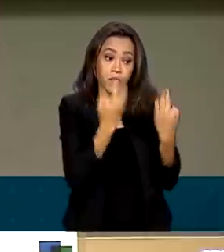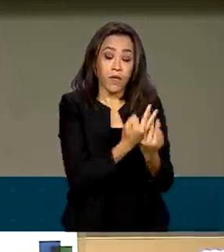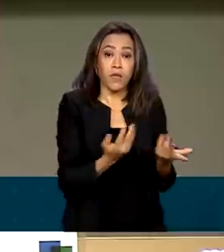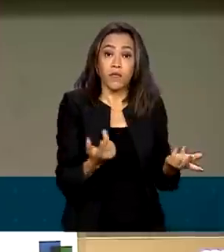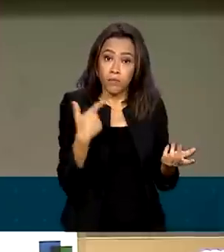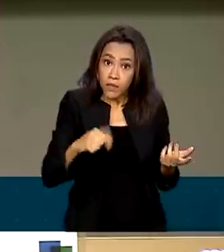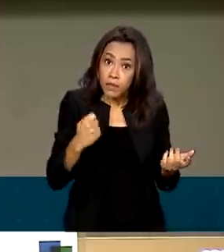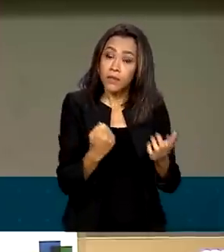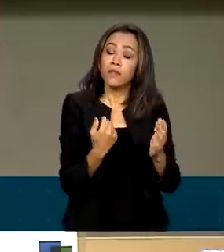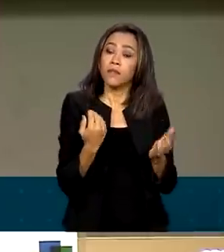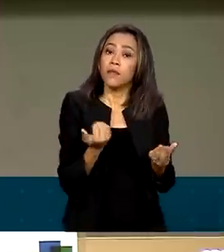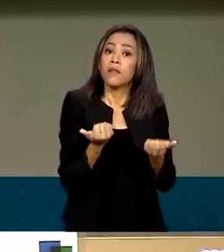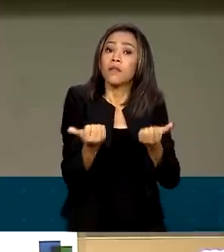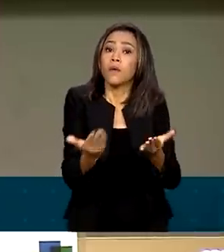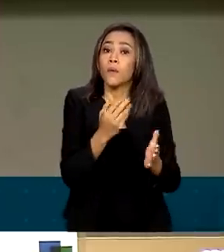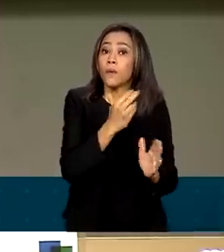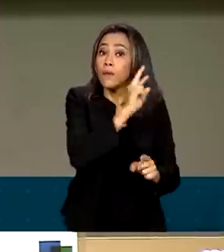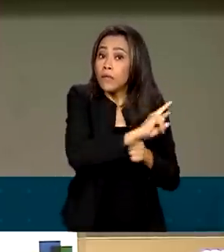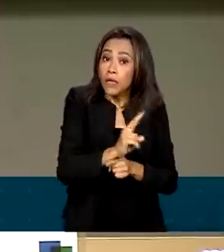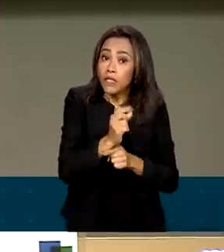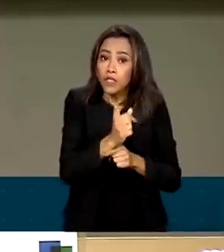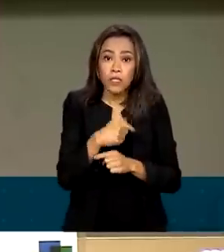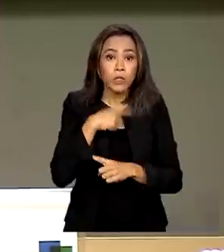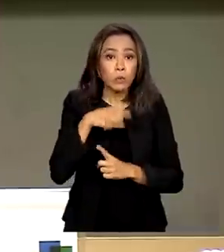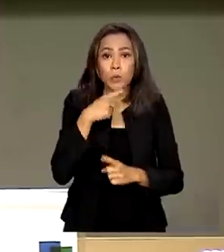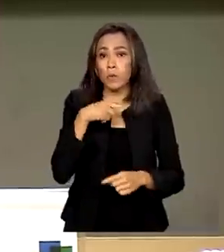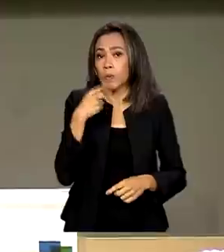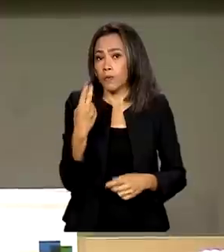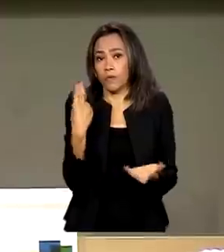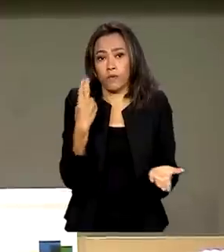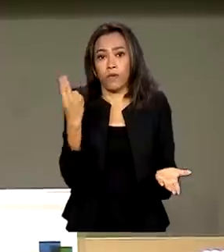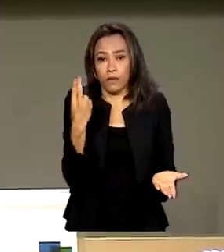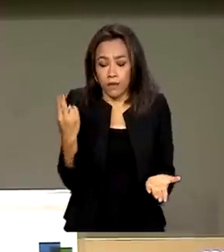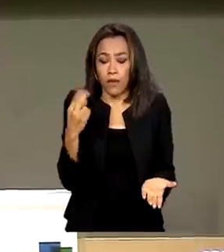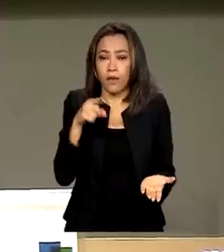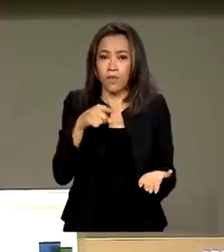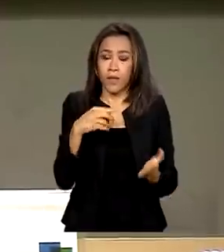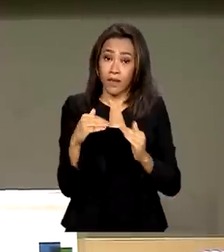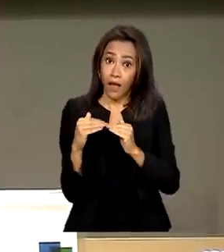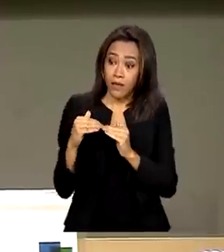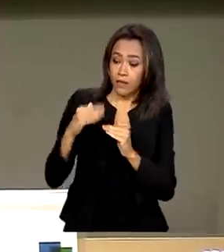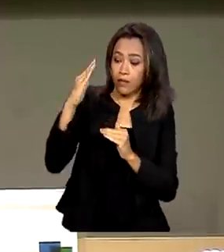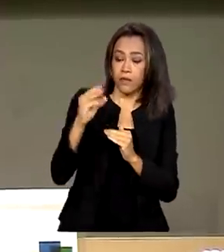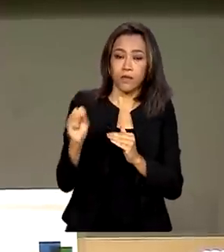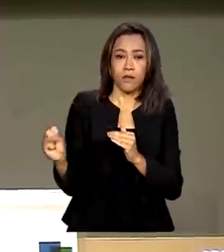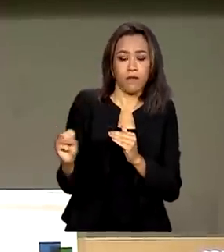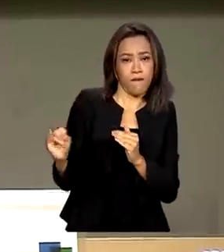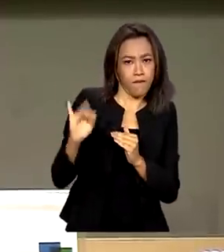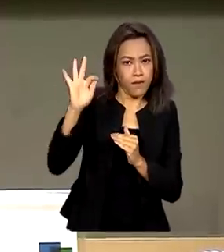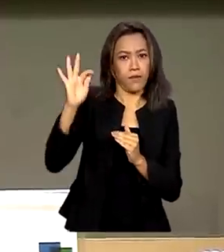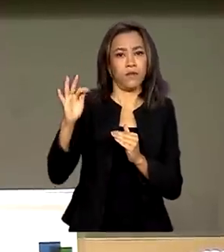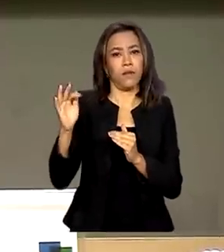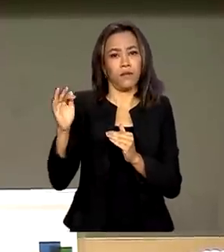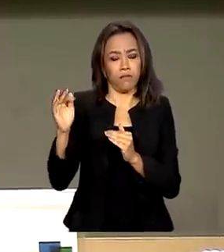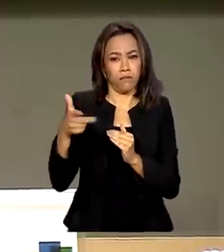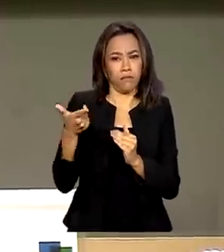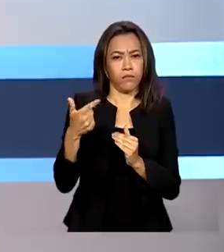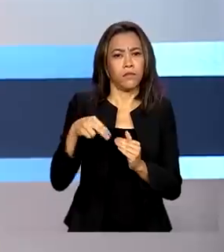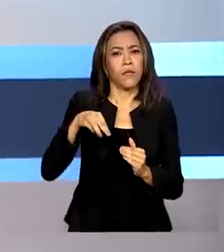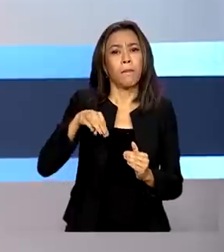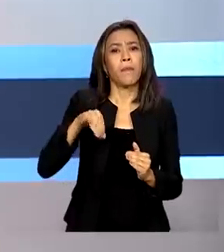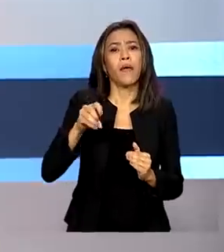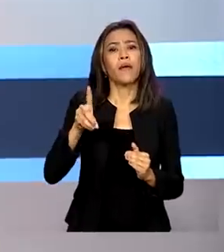uma taxa de juros de 13,75%, muito acima da inflação, muito acima da média mundial.